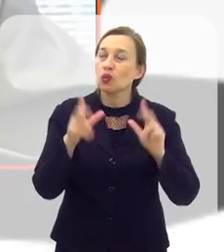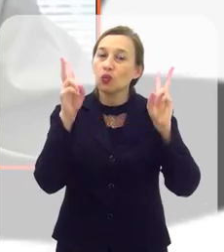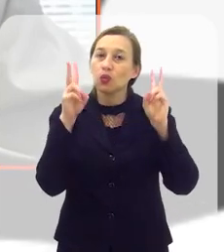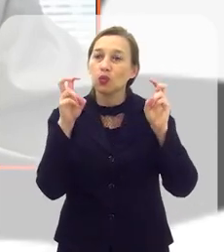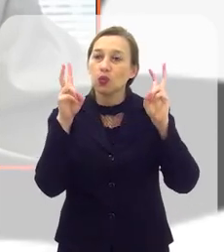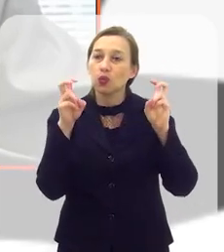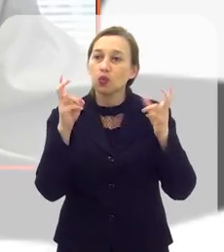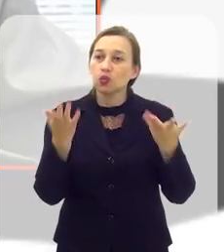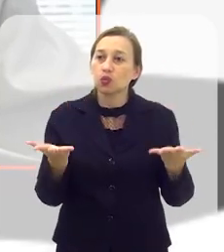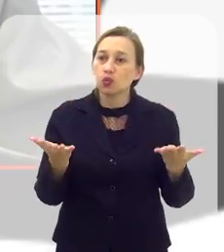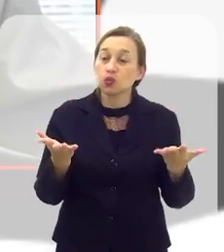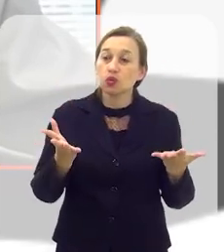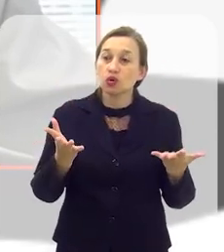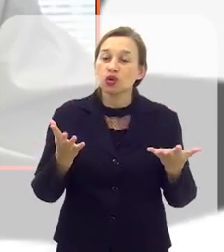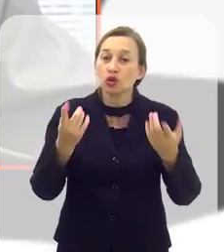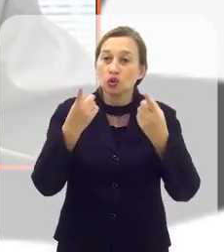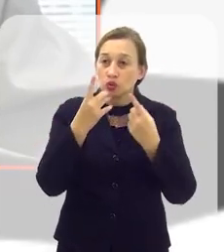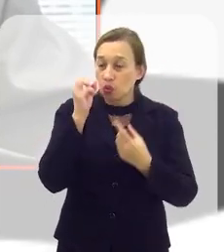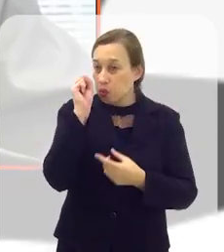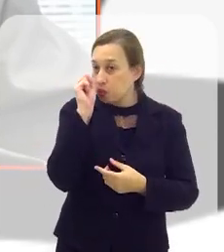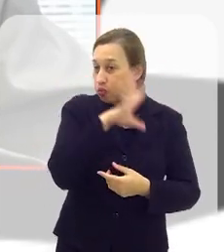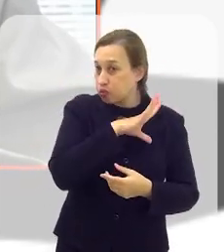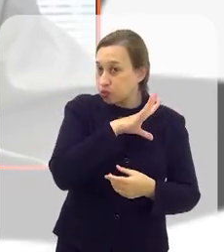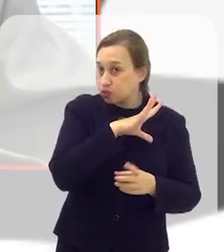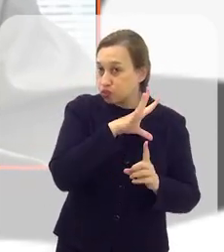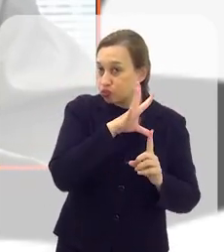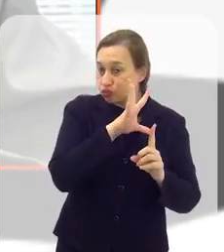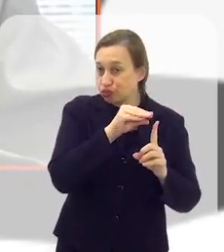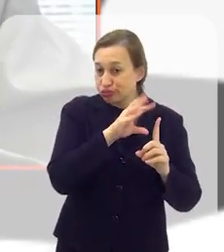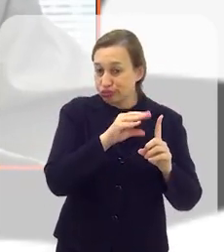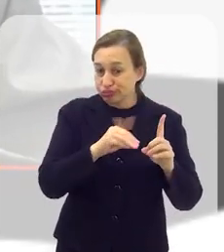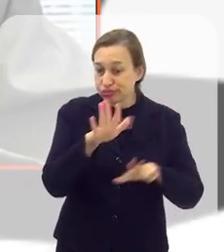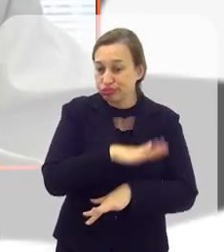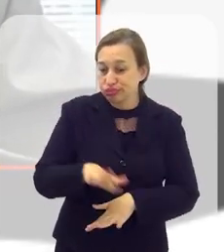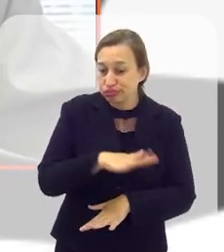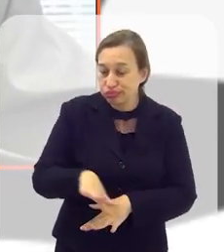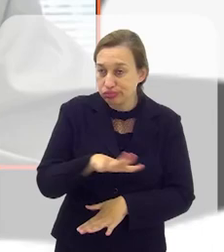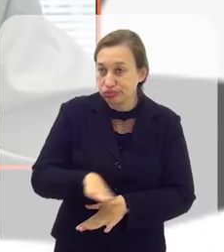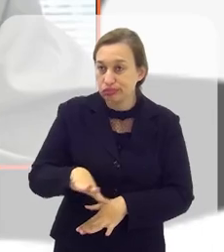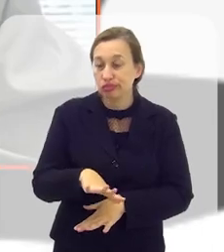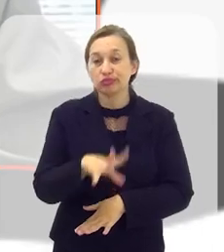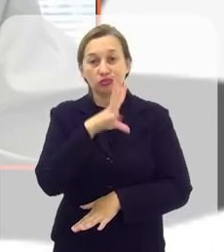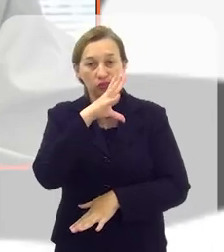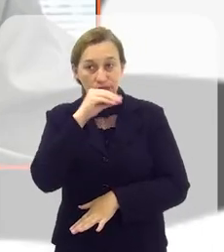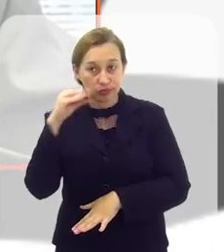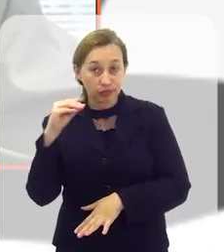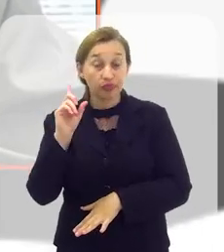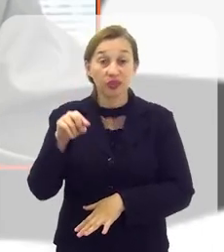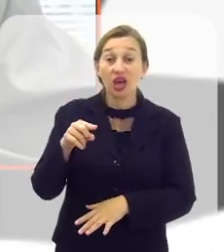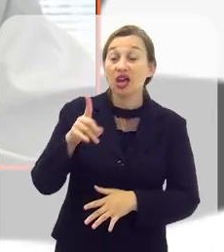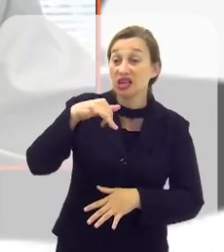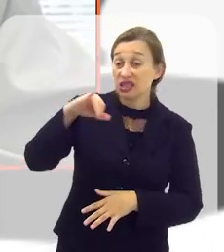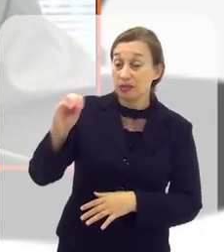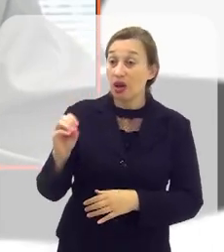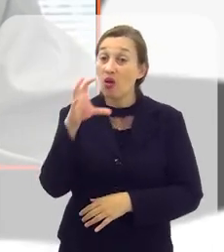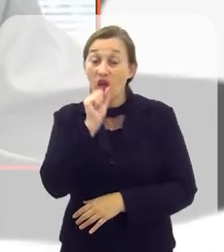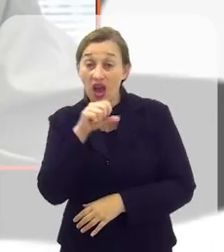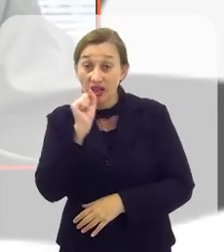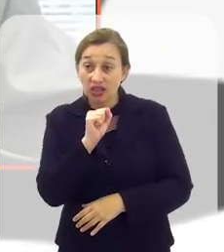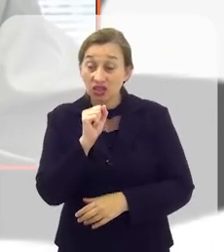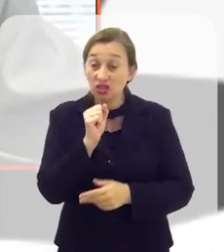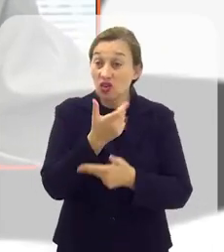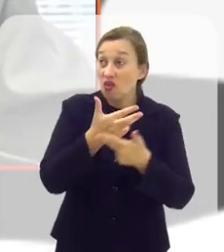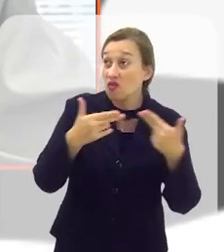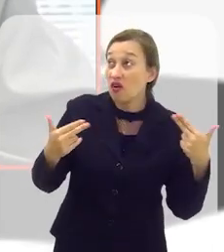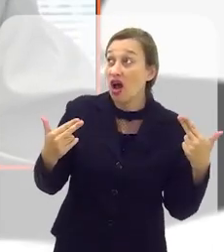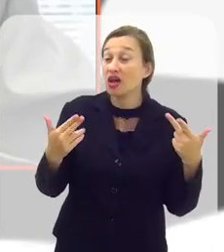questão do abuso e a exploração sexual de criança e adolescente, né? Então, nesse Maio Laranja, nós estamos